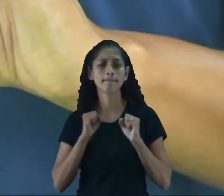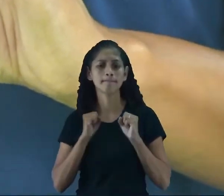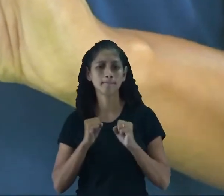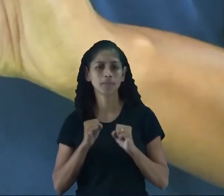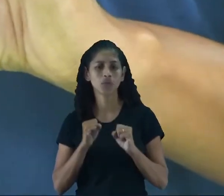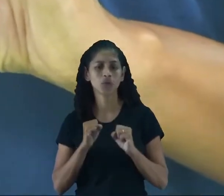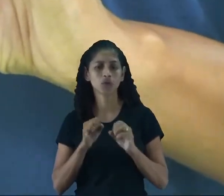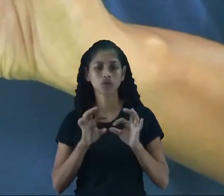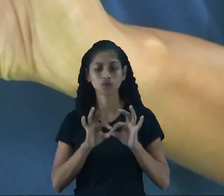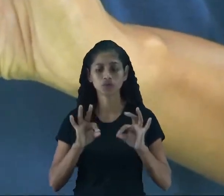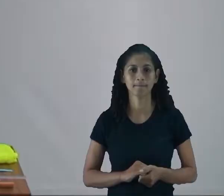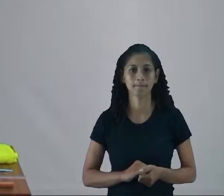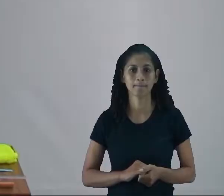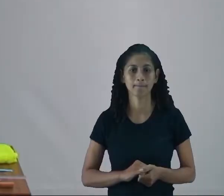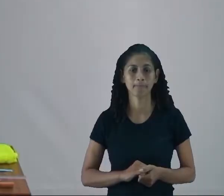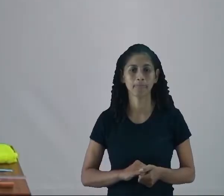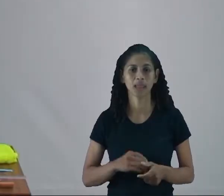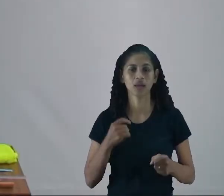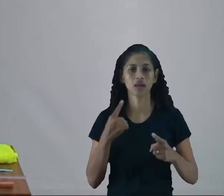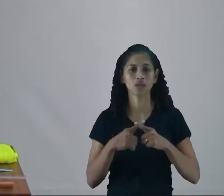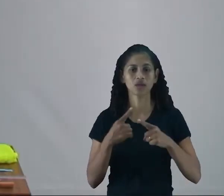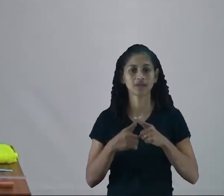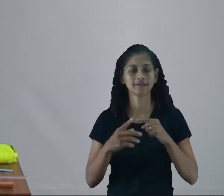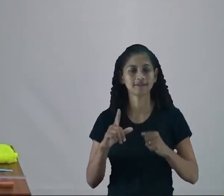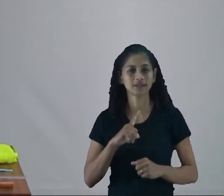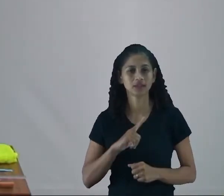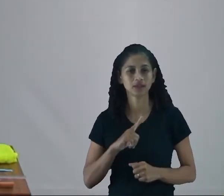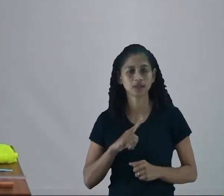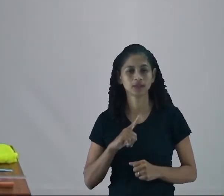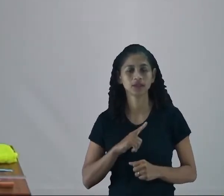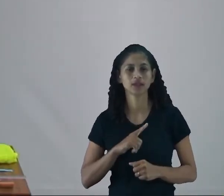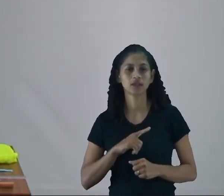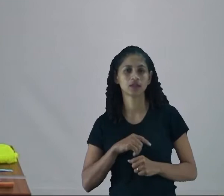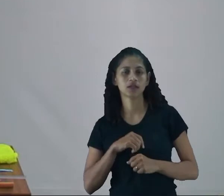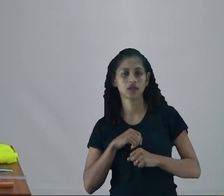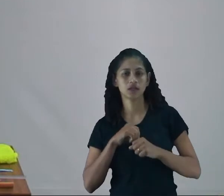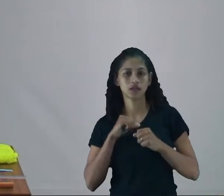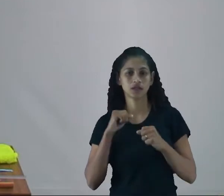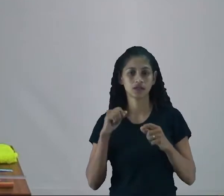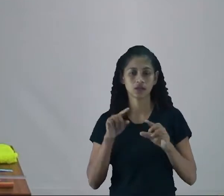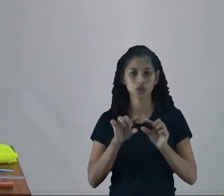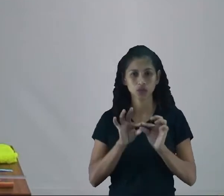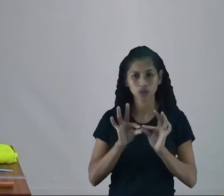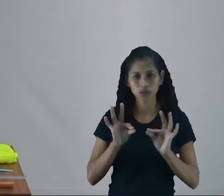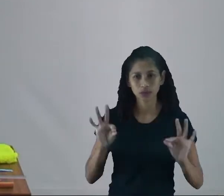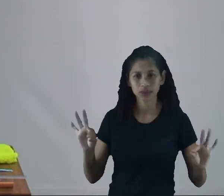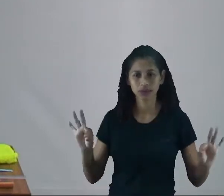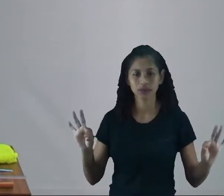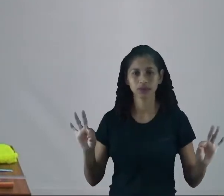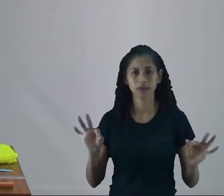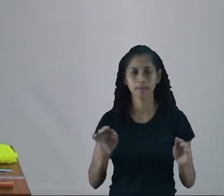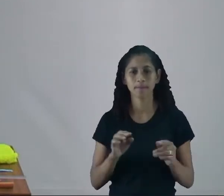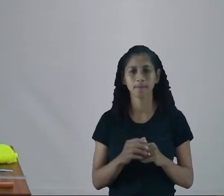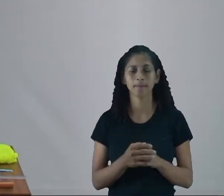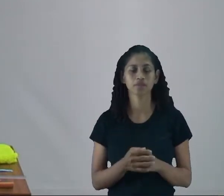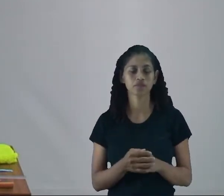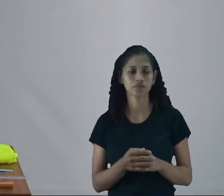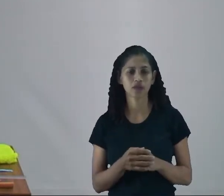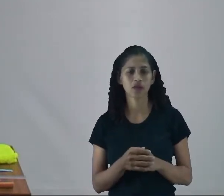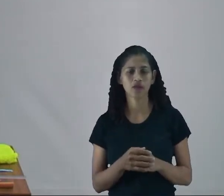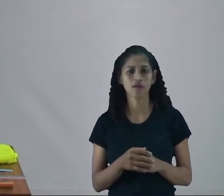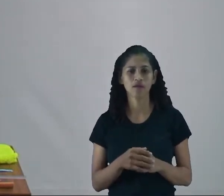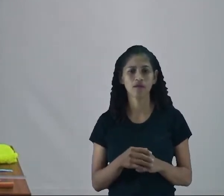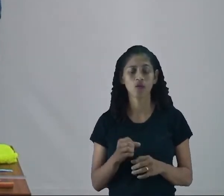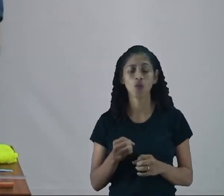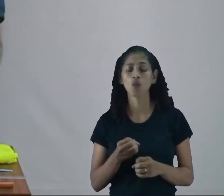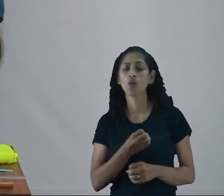e de tamanhos menores também, porque vai ter aqui o suficiente para medir, olha só. Vamos então ver quanto que